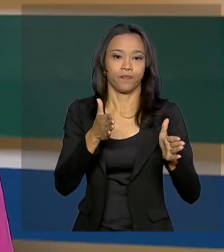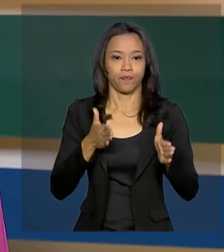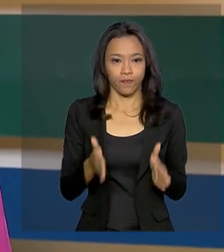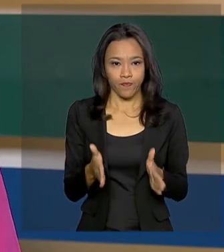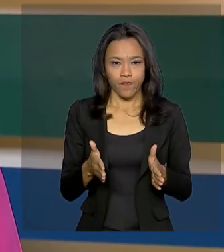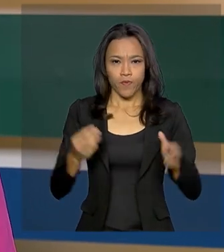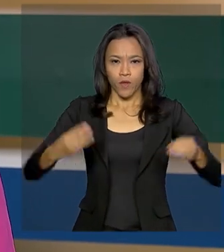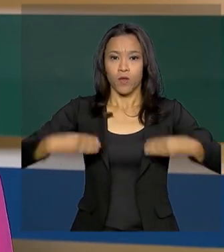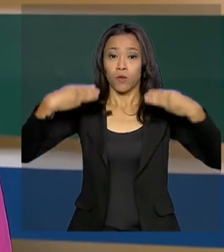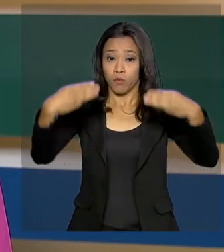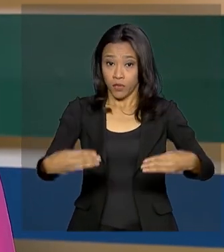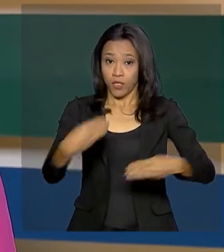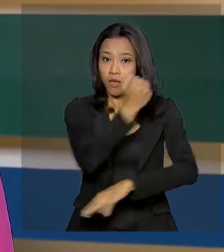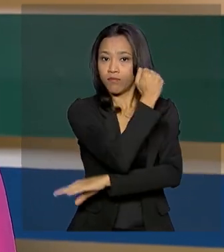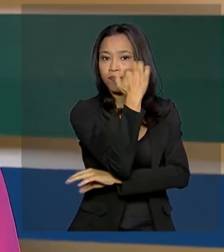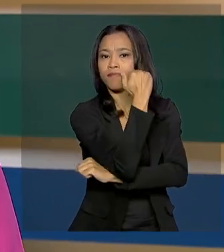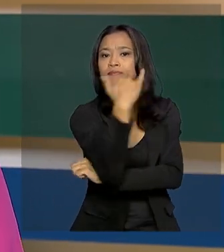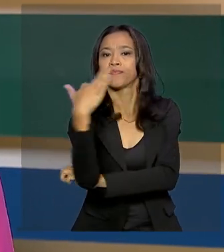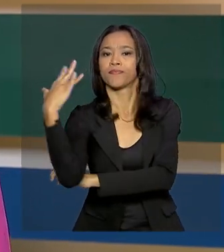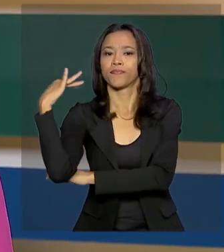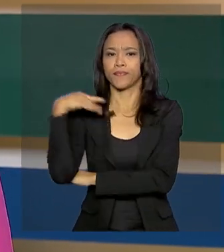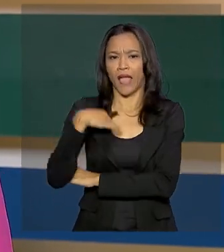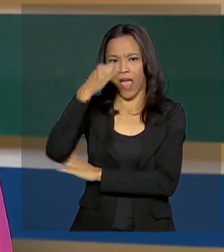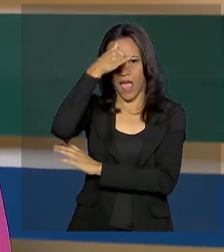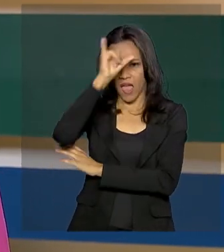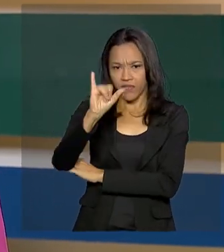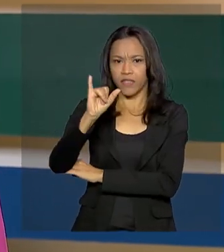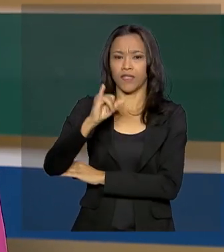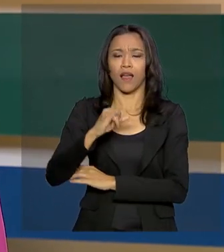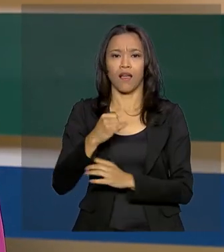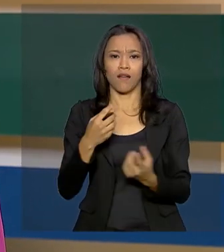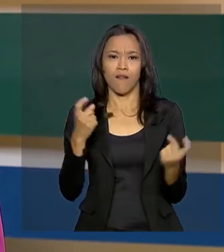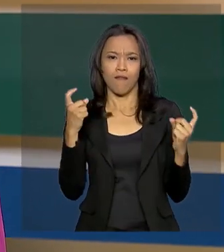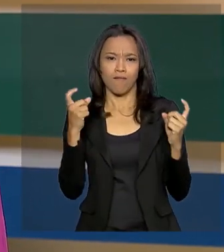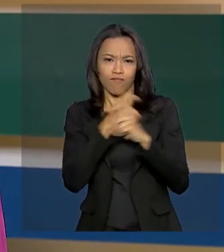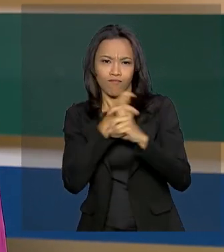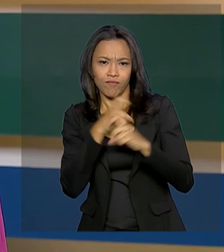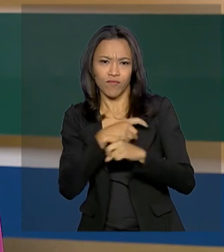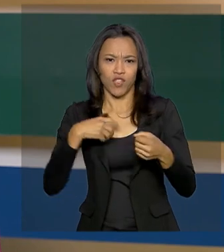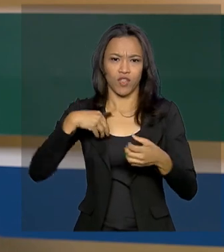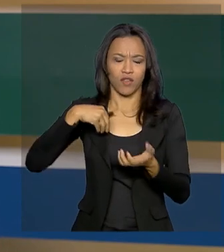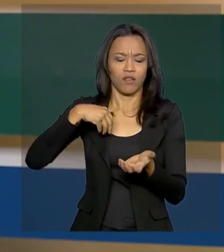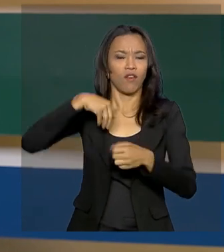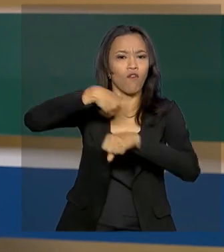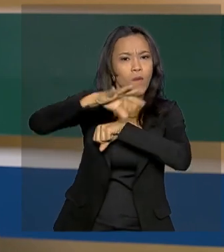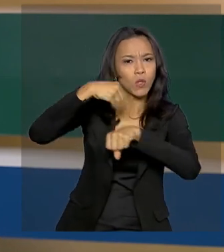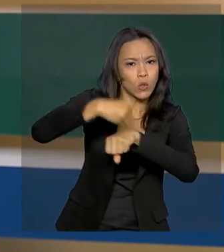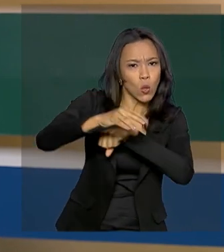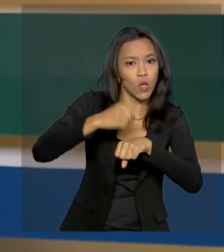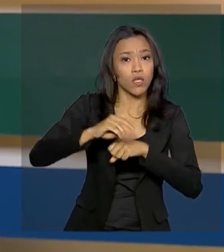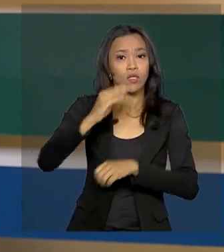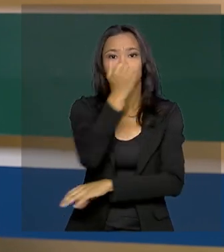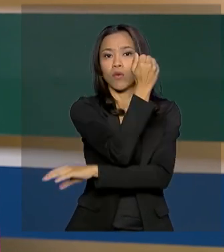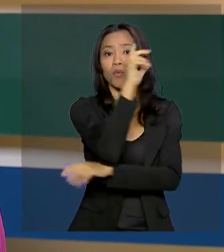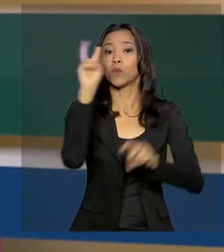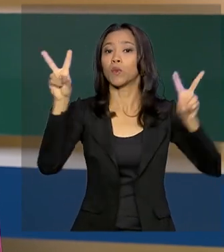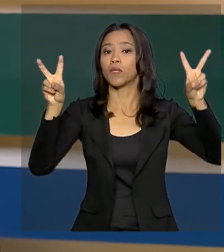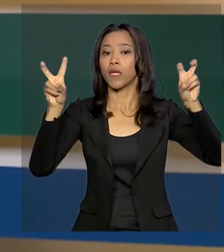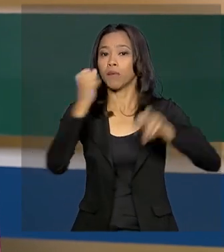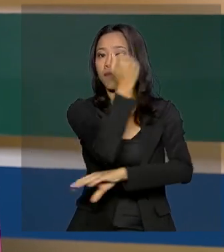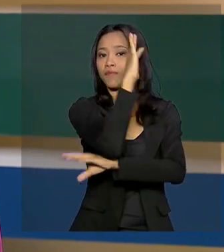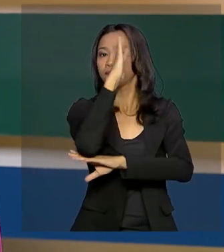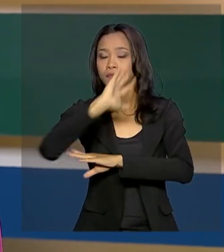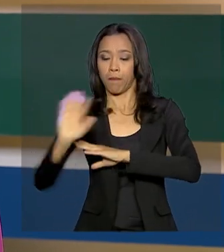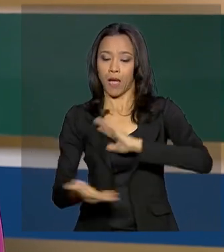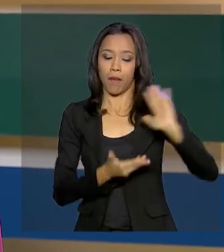O Ministério do Meio Ambiente quer evitar distorções nos dados sobre o desmatamento e, por isso, vai criar um novo modelo para monitorar